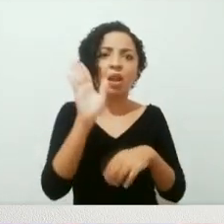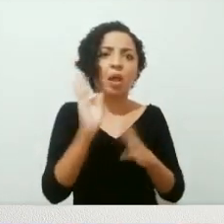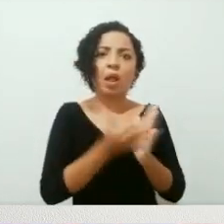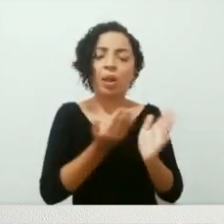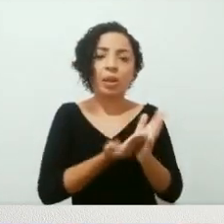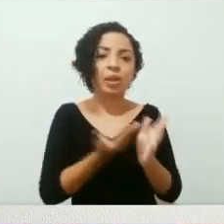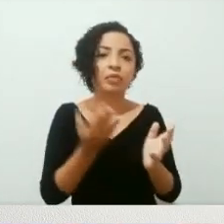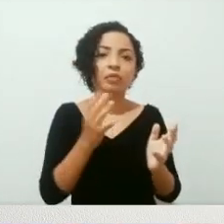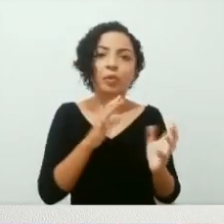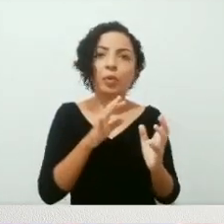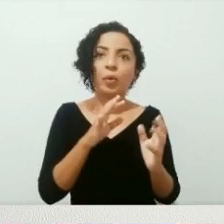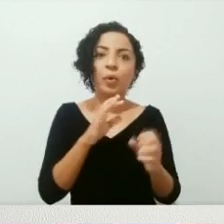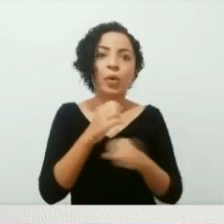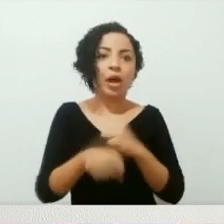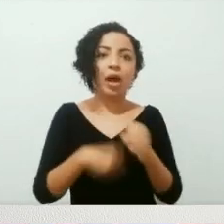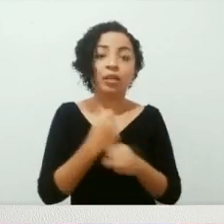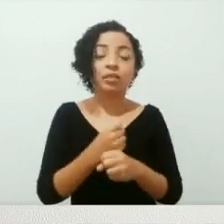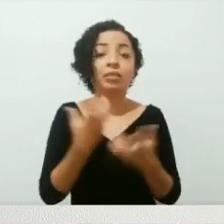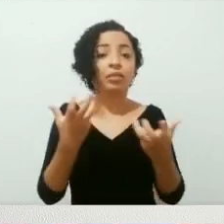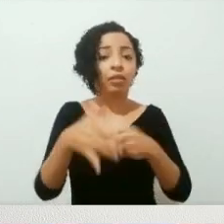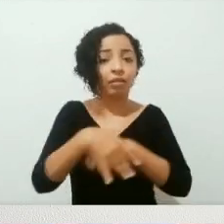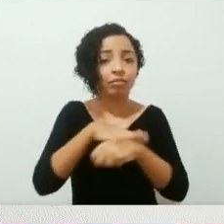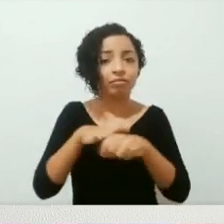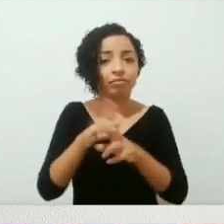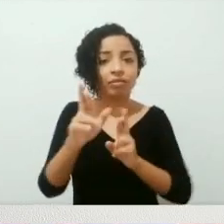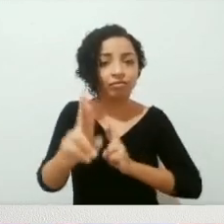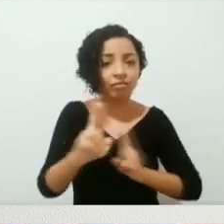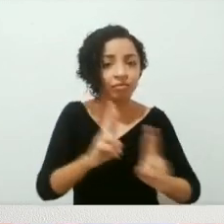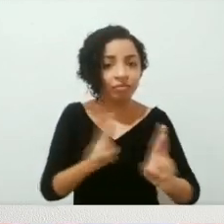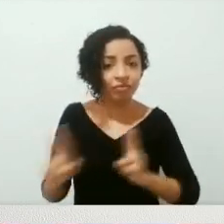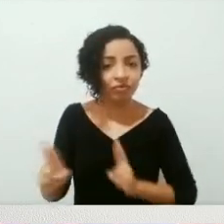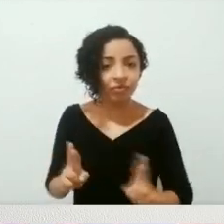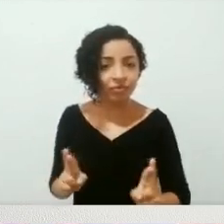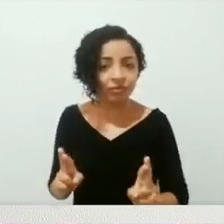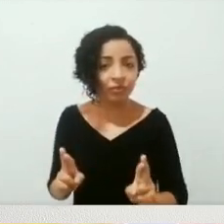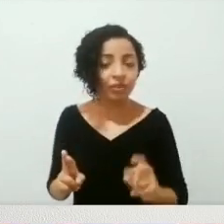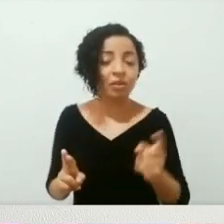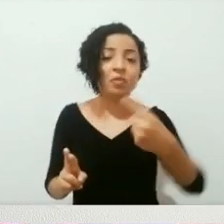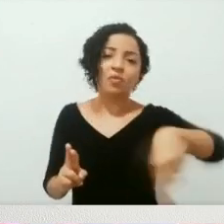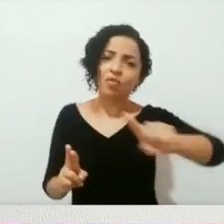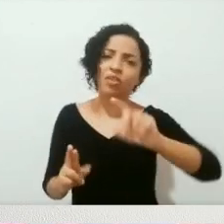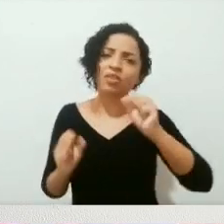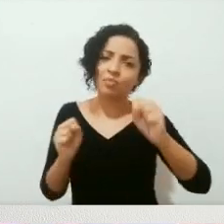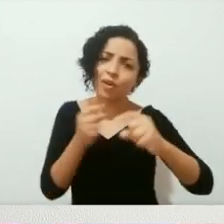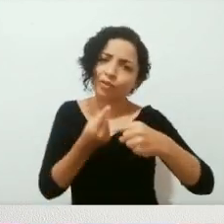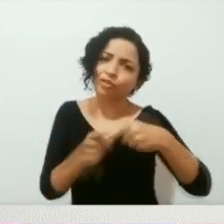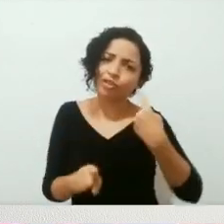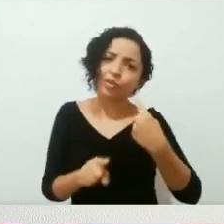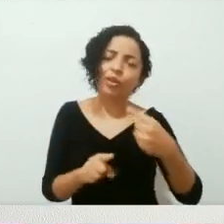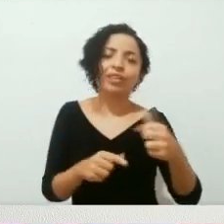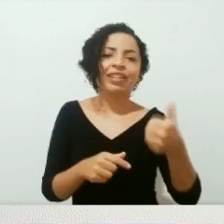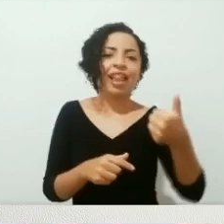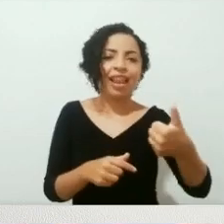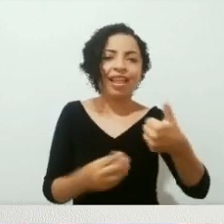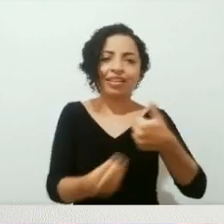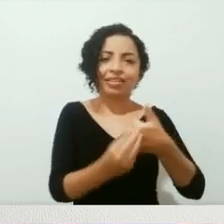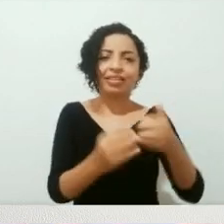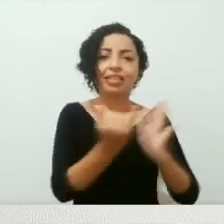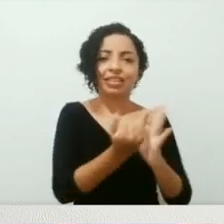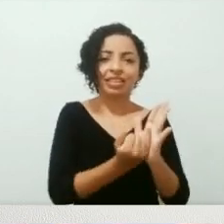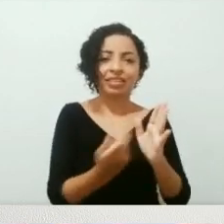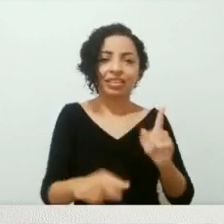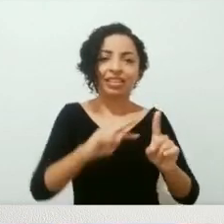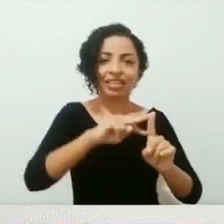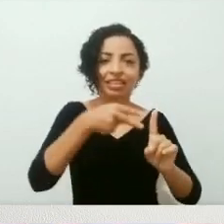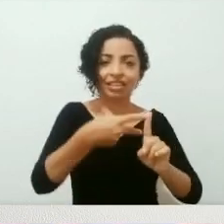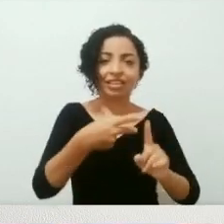livros que leu no ano. E eu quero conversar com vocês sobre isso. Discorda aqui comigo nos comentários, deixa o like nesse vídeo